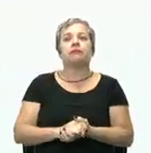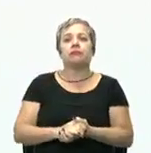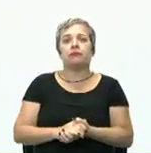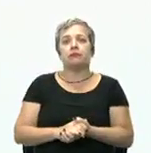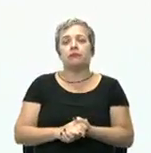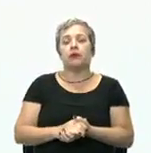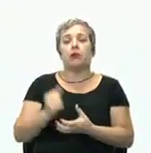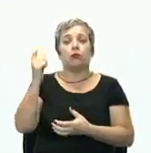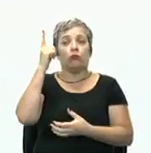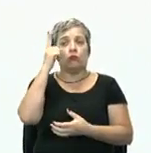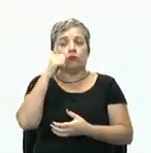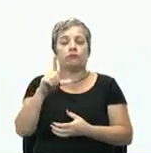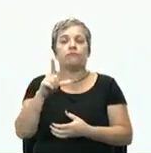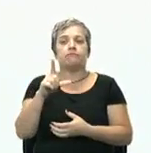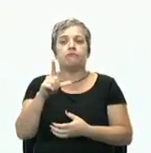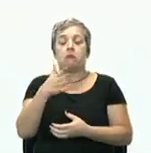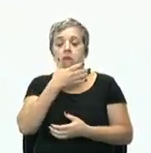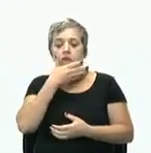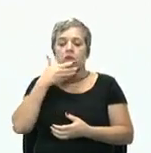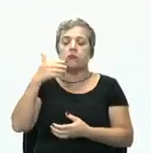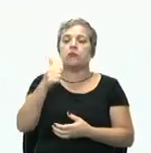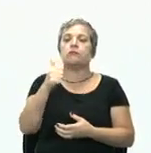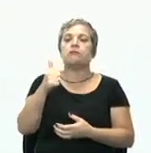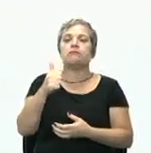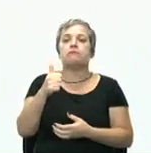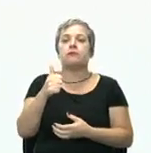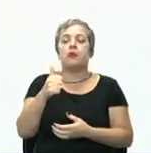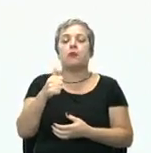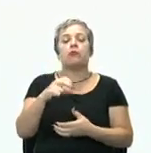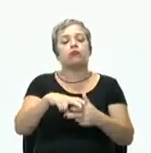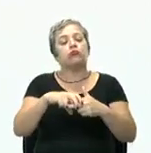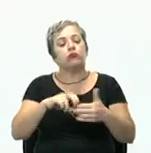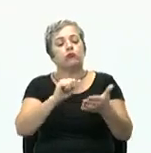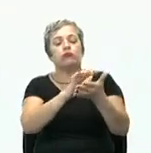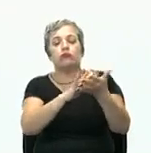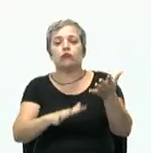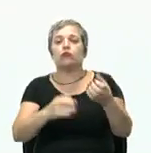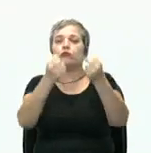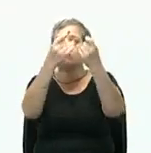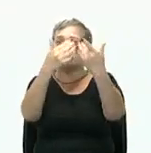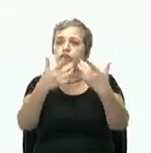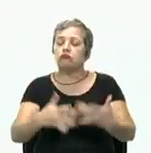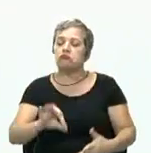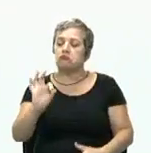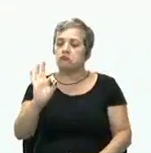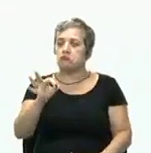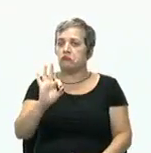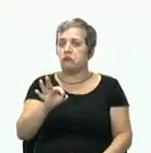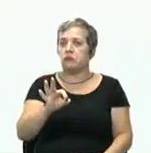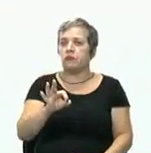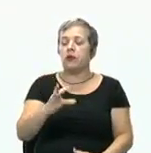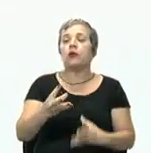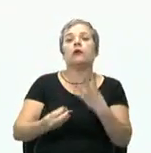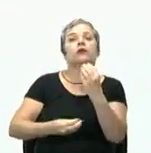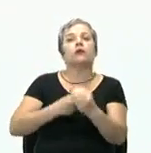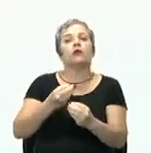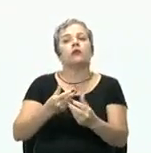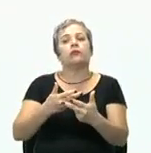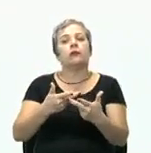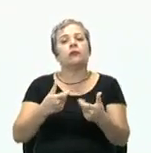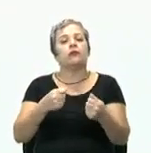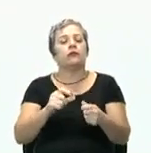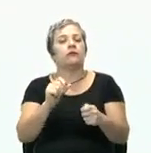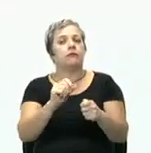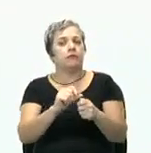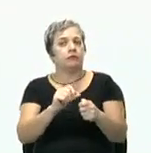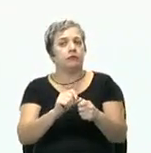Para conseguir eficiência, a burocracia, ela explica nos mínimos detalhes como as coisas devem